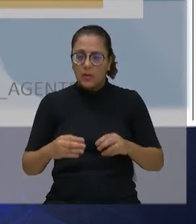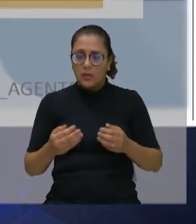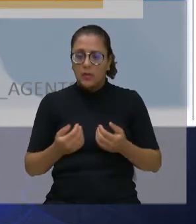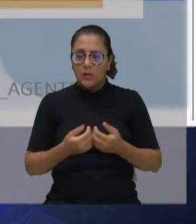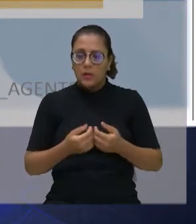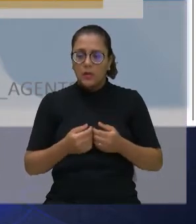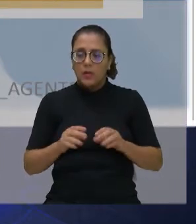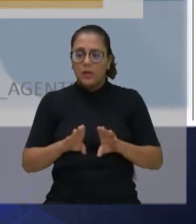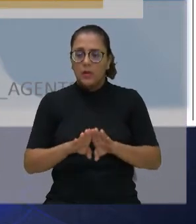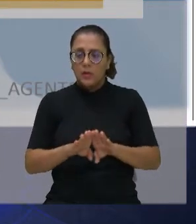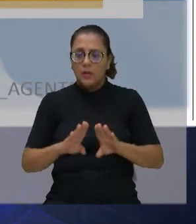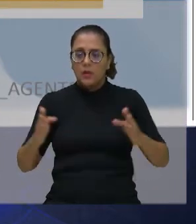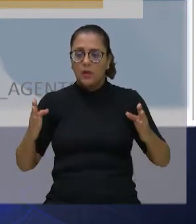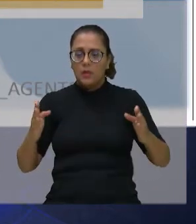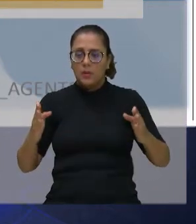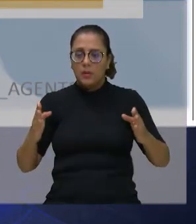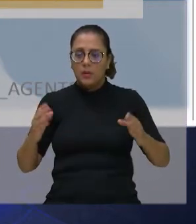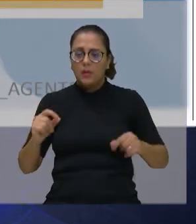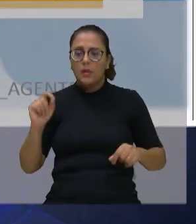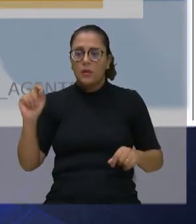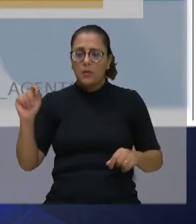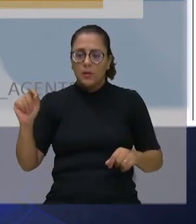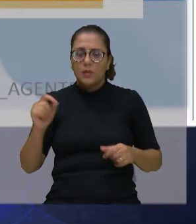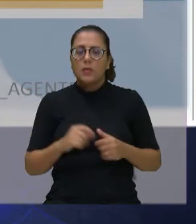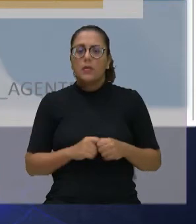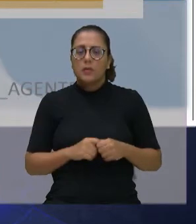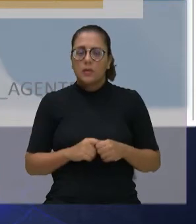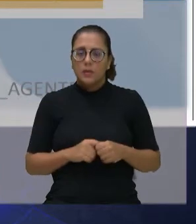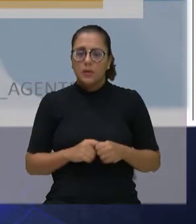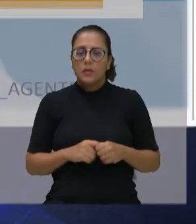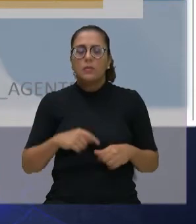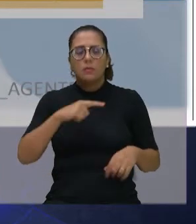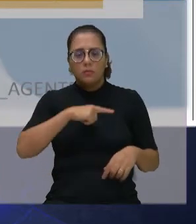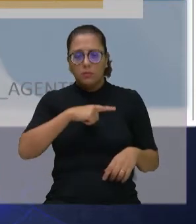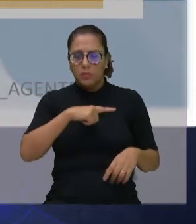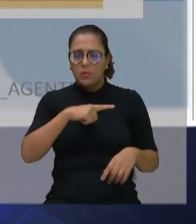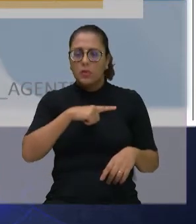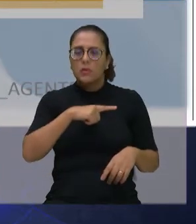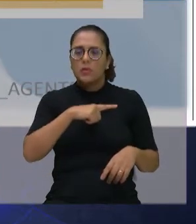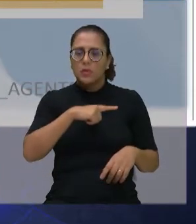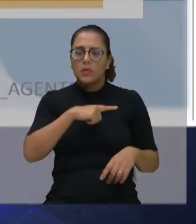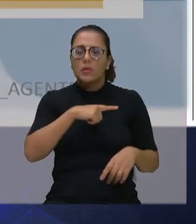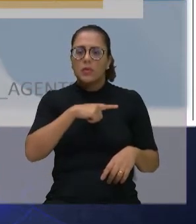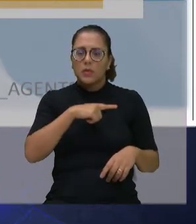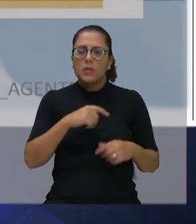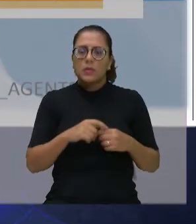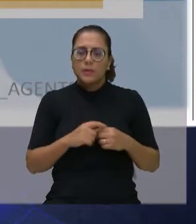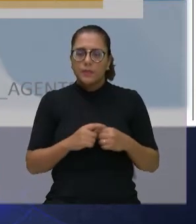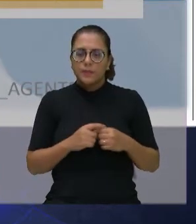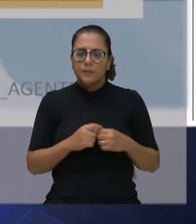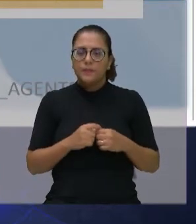poucas vagas, então nós estamos também divulgando, tem a